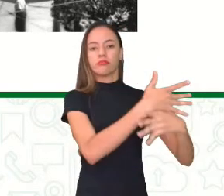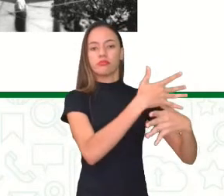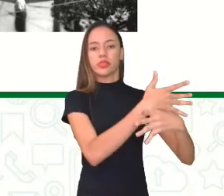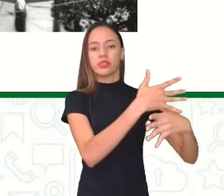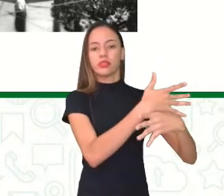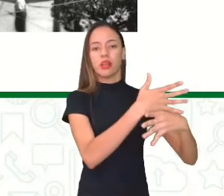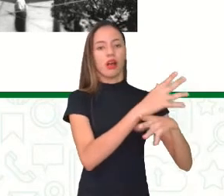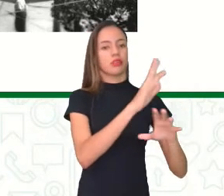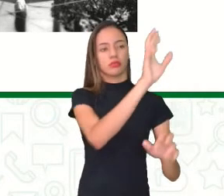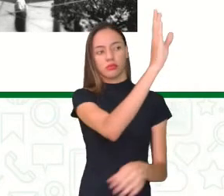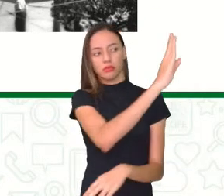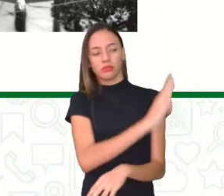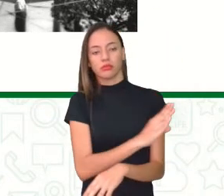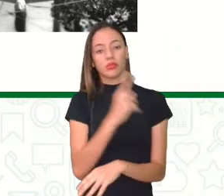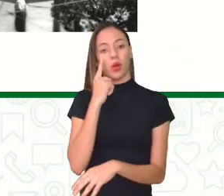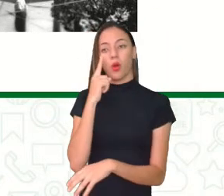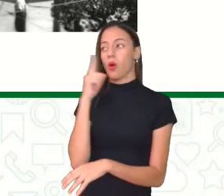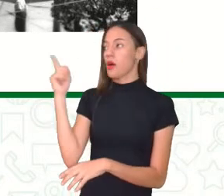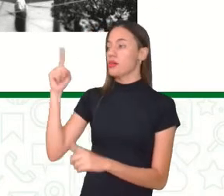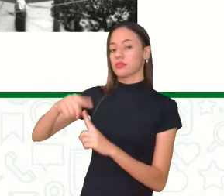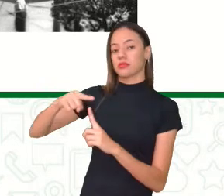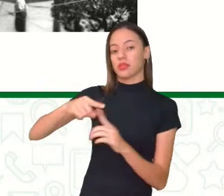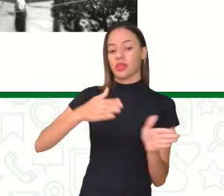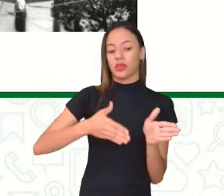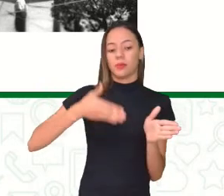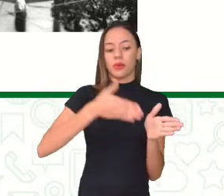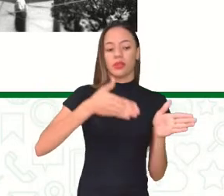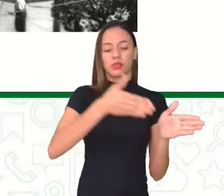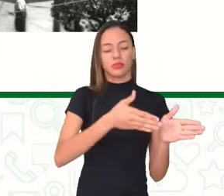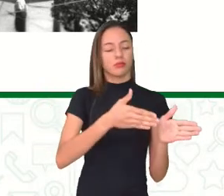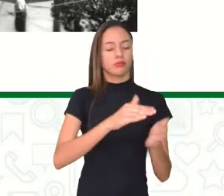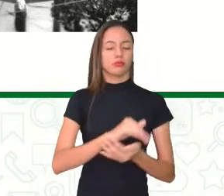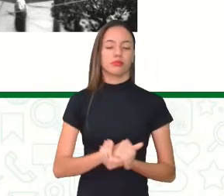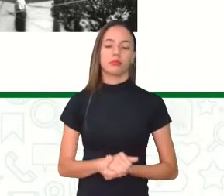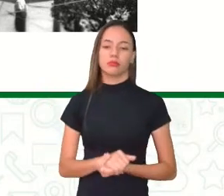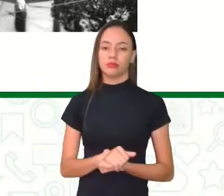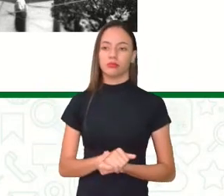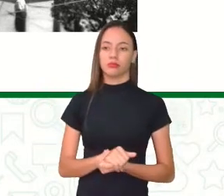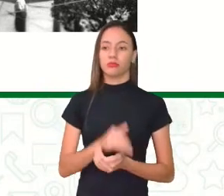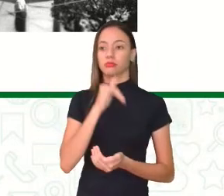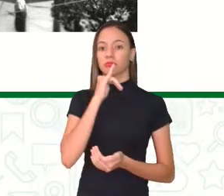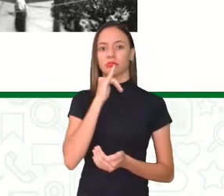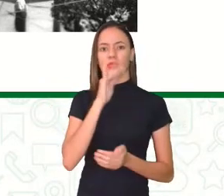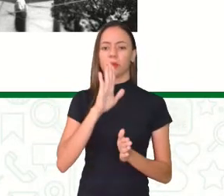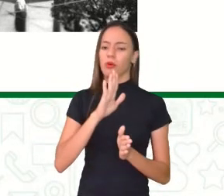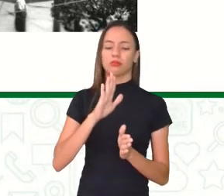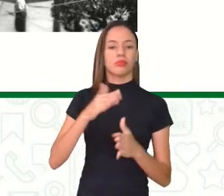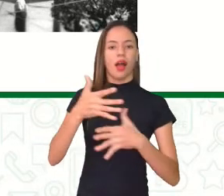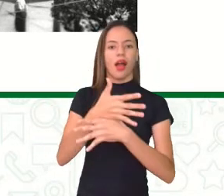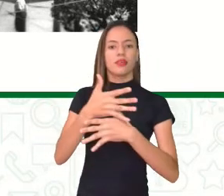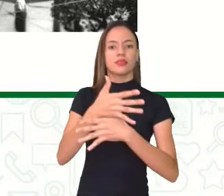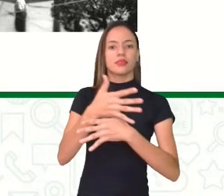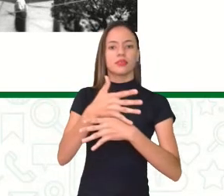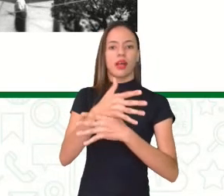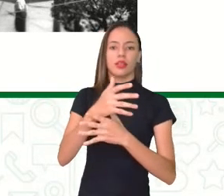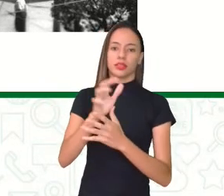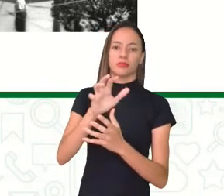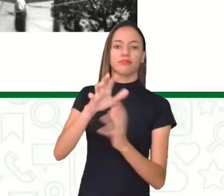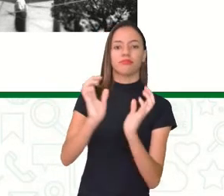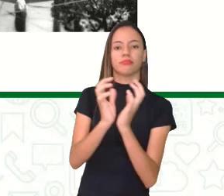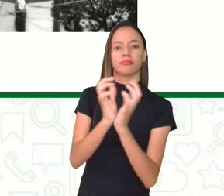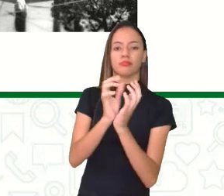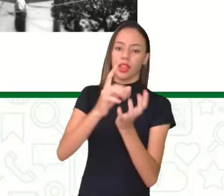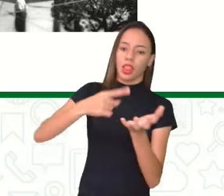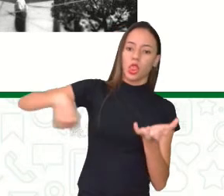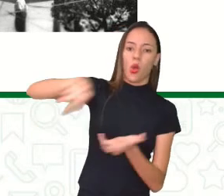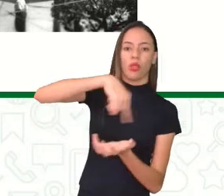esse trem chamado Macha Bomba, ele cruzava, gente, boa parte de nossa cidade. E até Camaragibe. Ainda